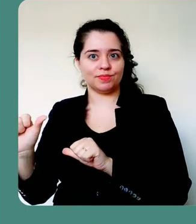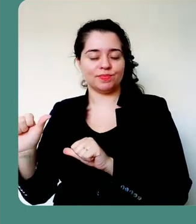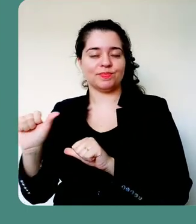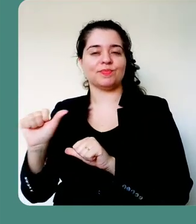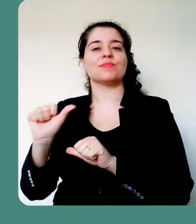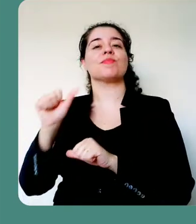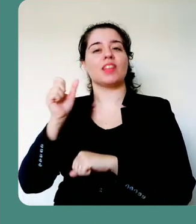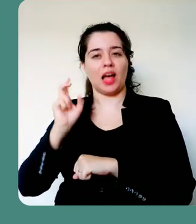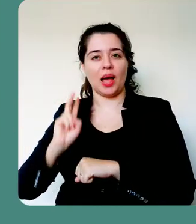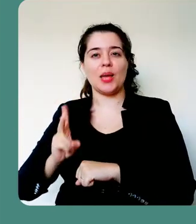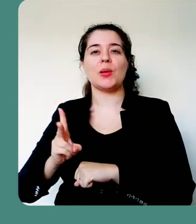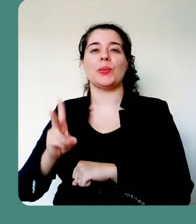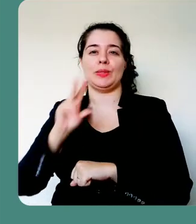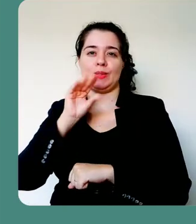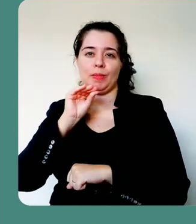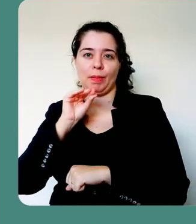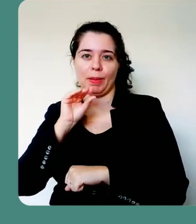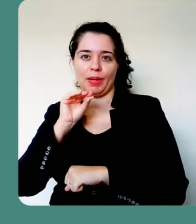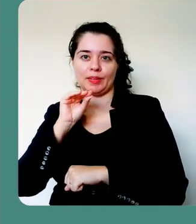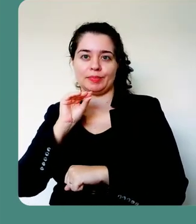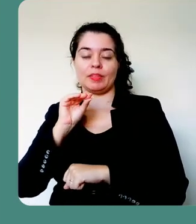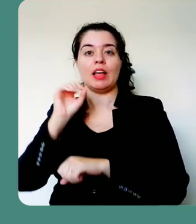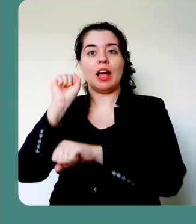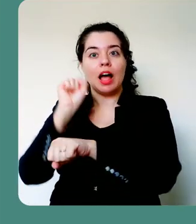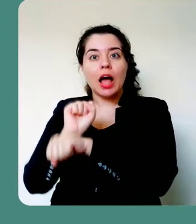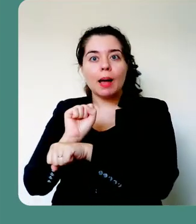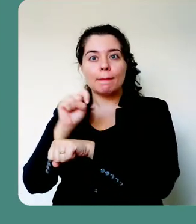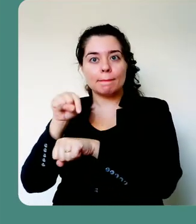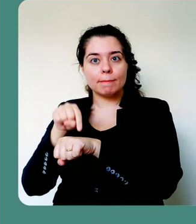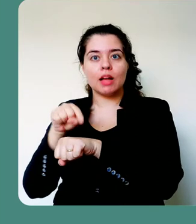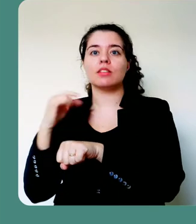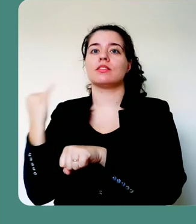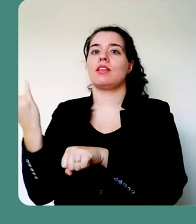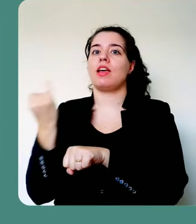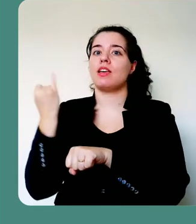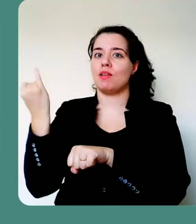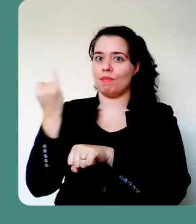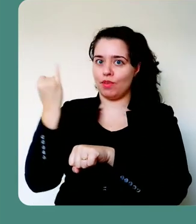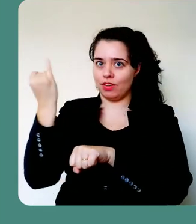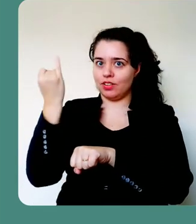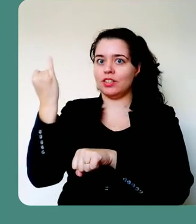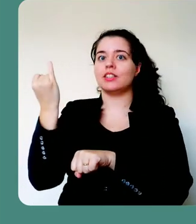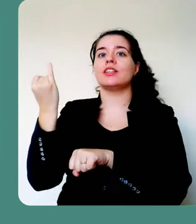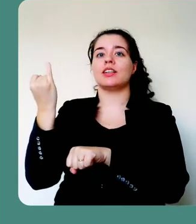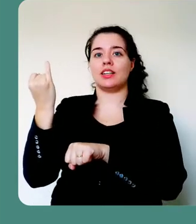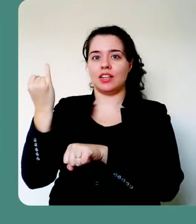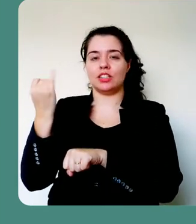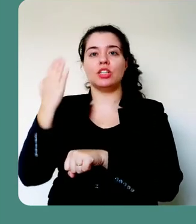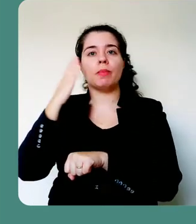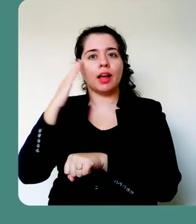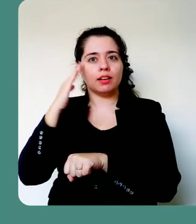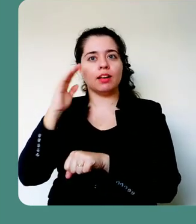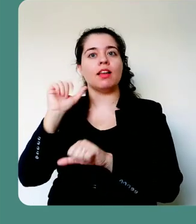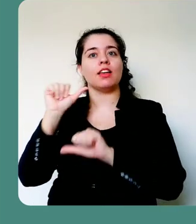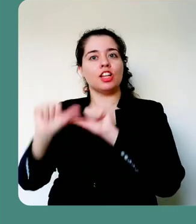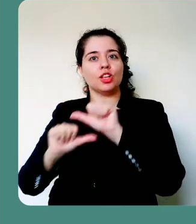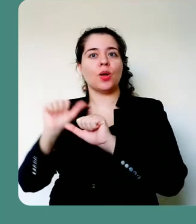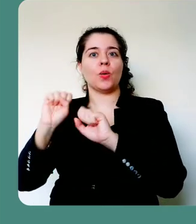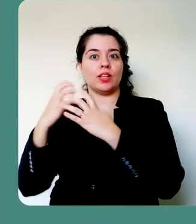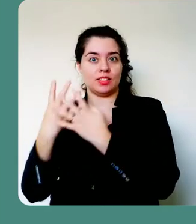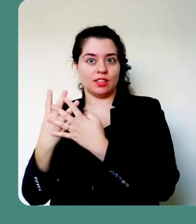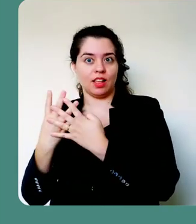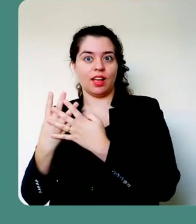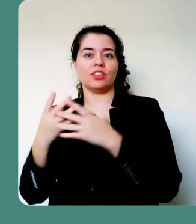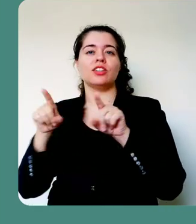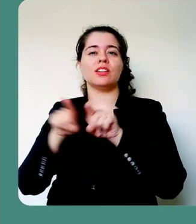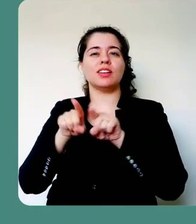E avançou o slide. Então, esta pausa é importante até para o aluno entender a transição do slide e também para que você não tenha